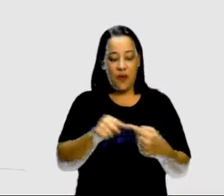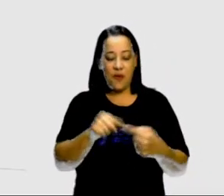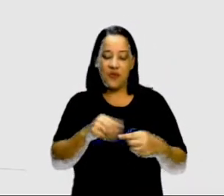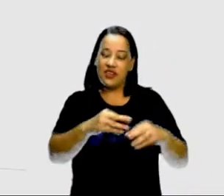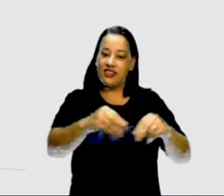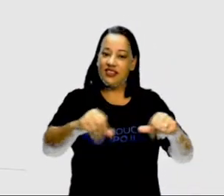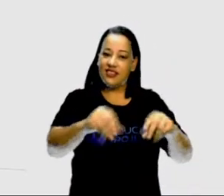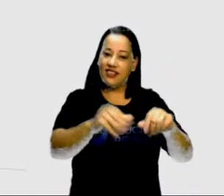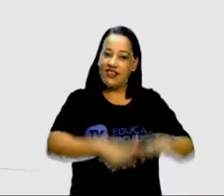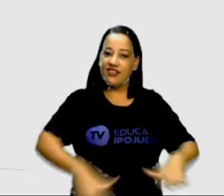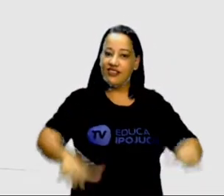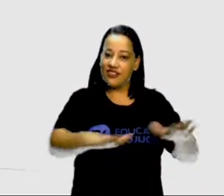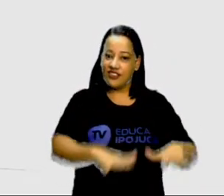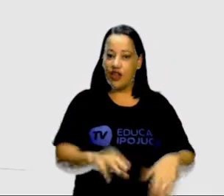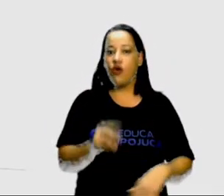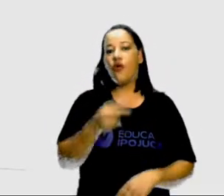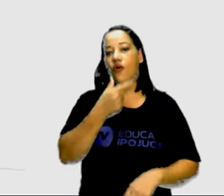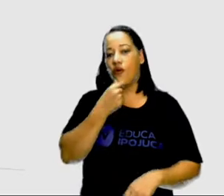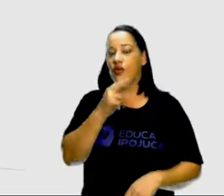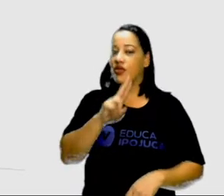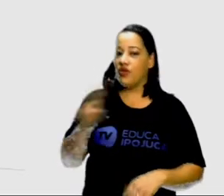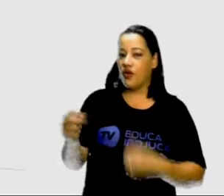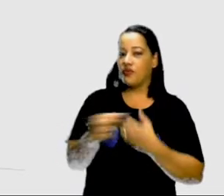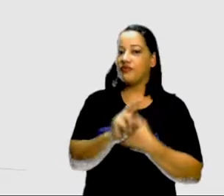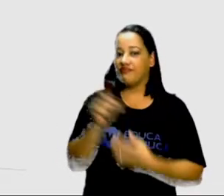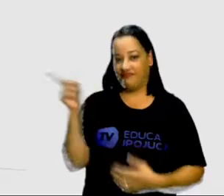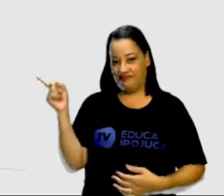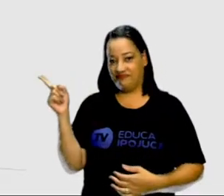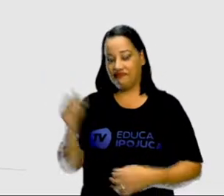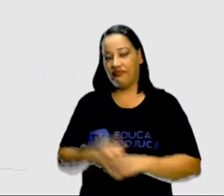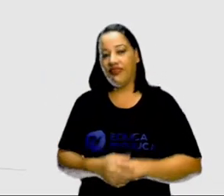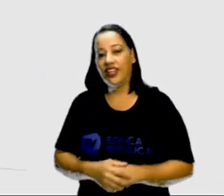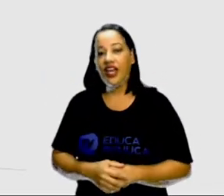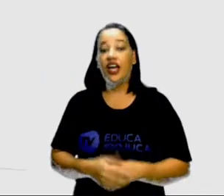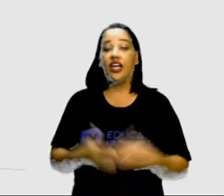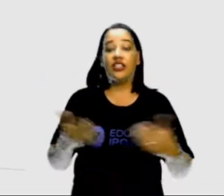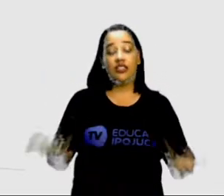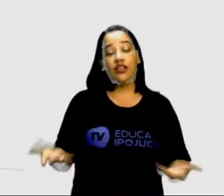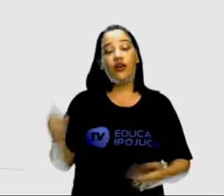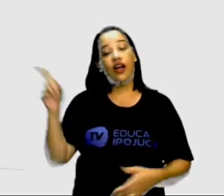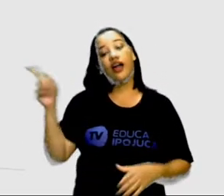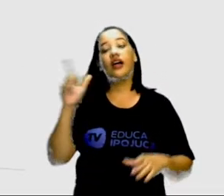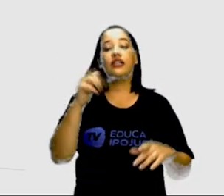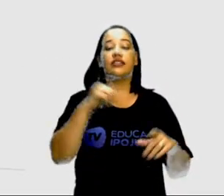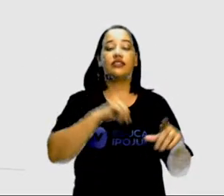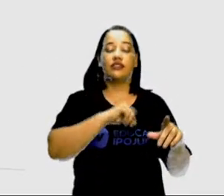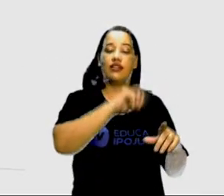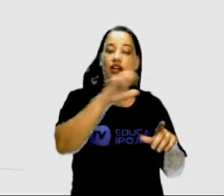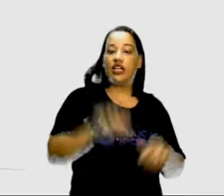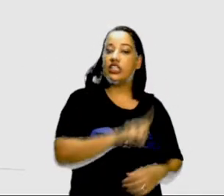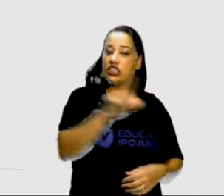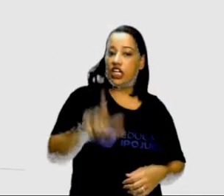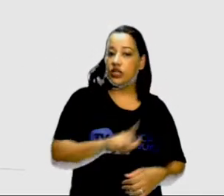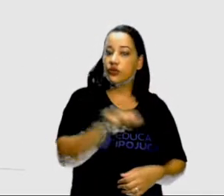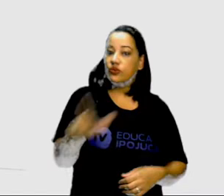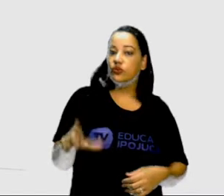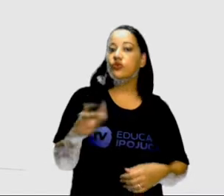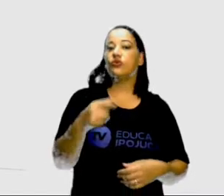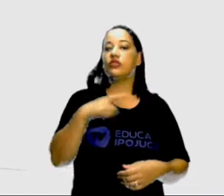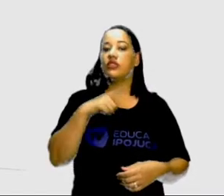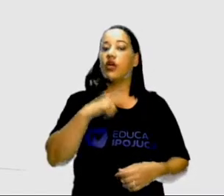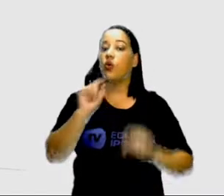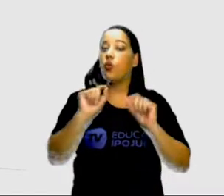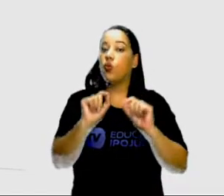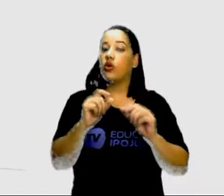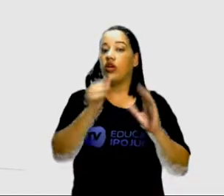Gomes Eu quero que vocês visualizem bastante que nessa literatura, mais uma vez, fica bem forte a característica